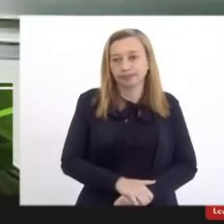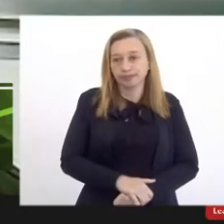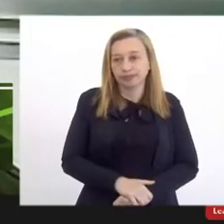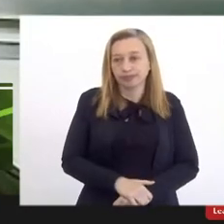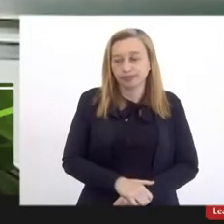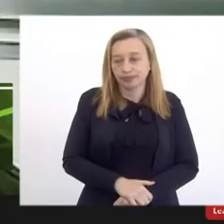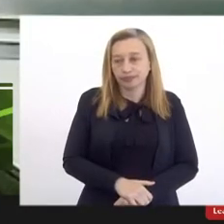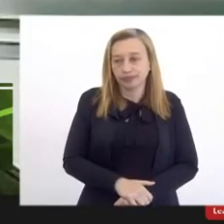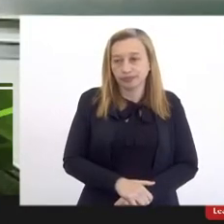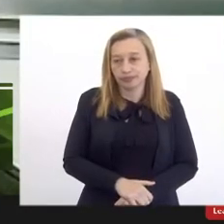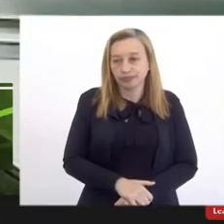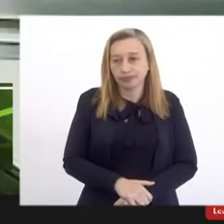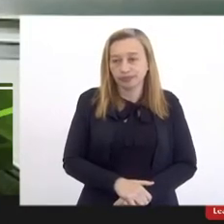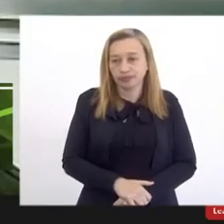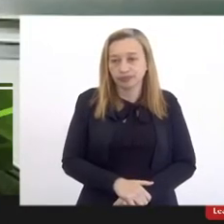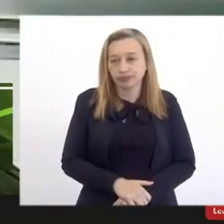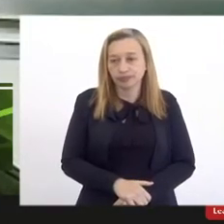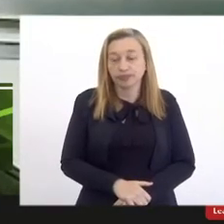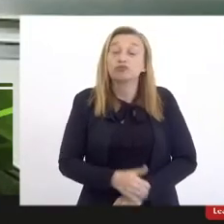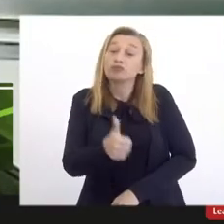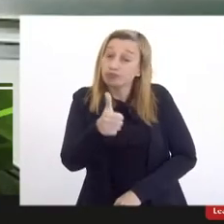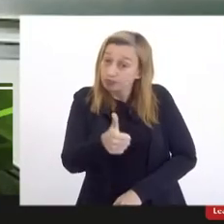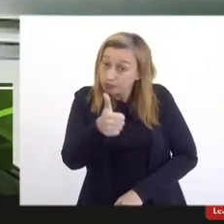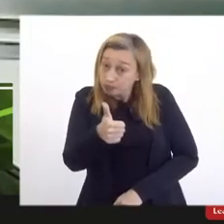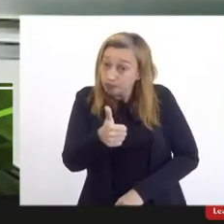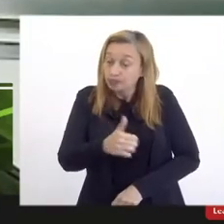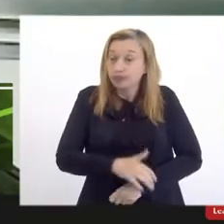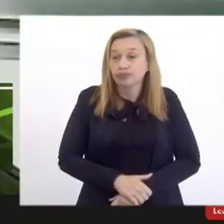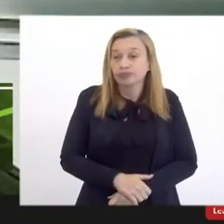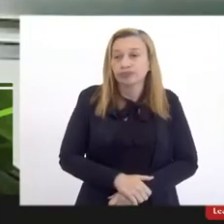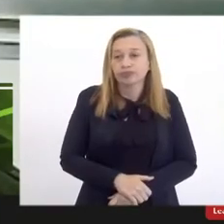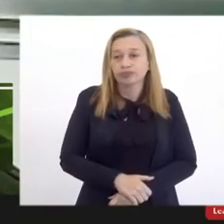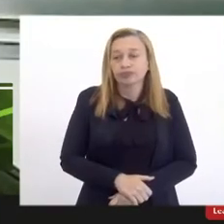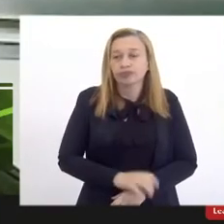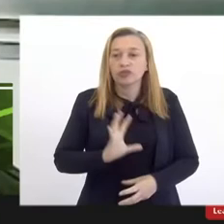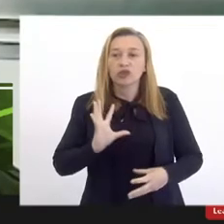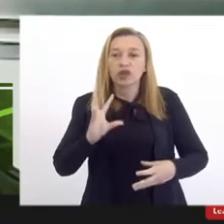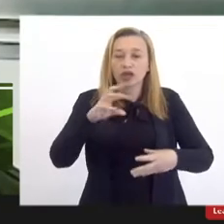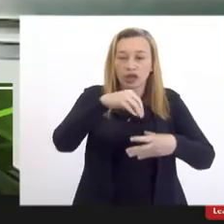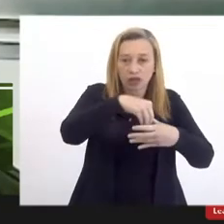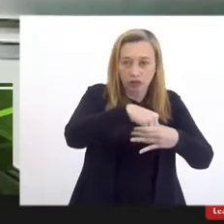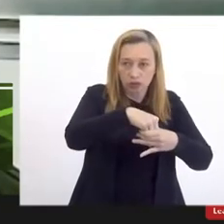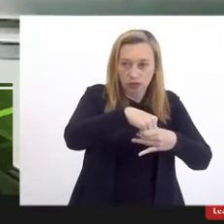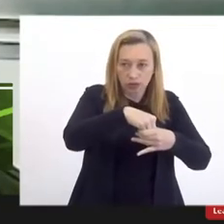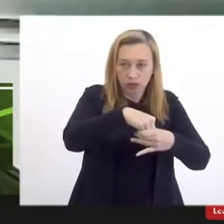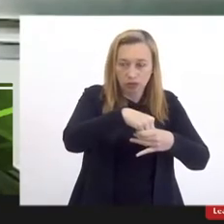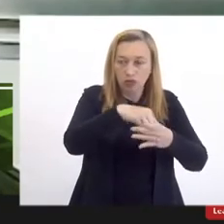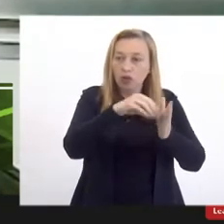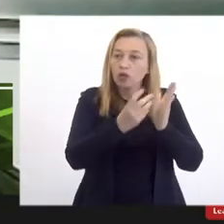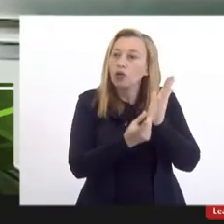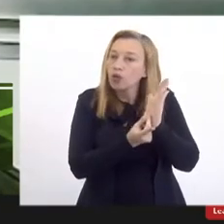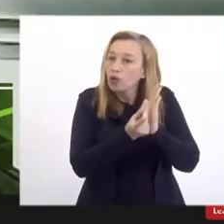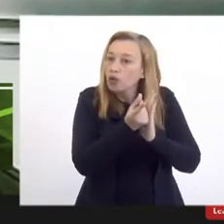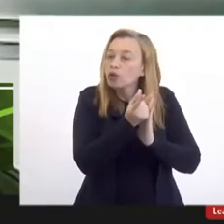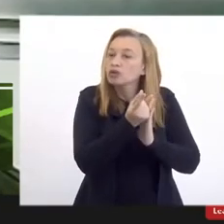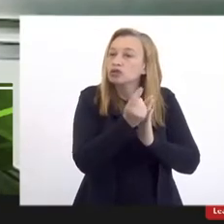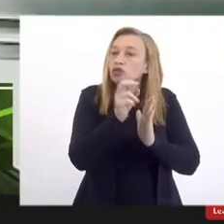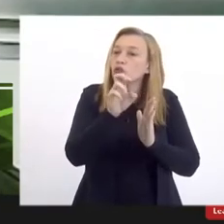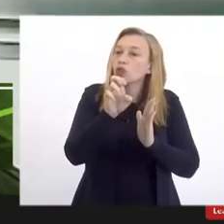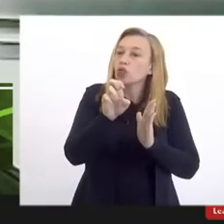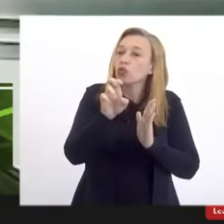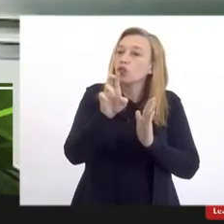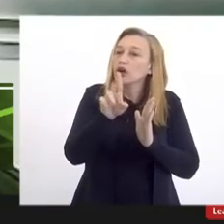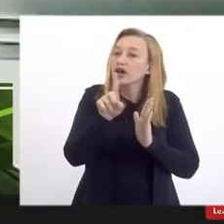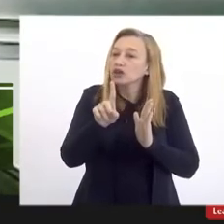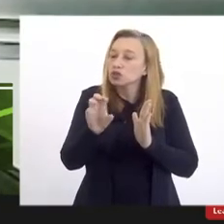Duas grandes correções. Primeiro, incorporar o orçamento da UESO